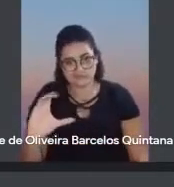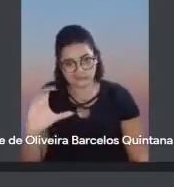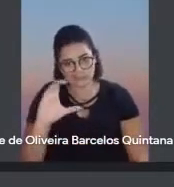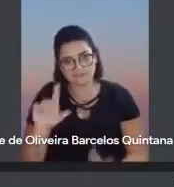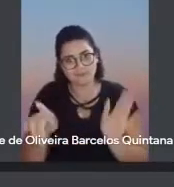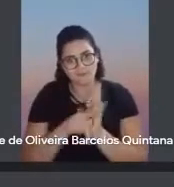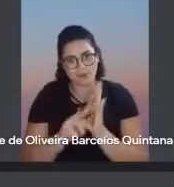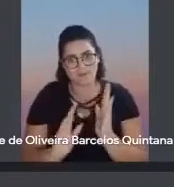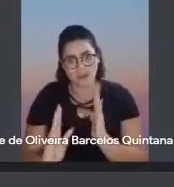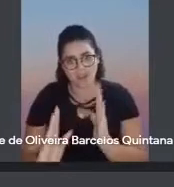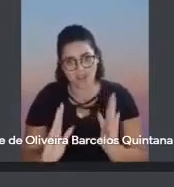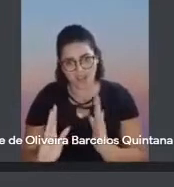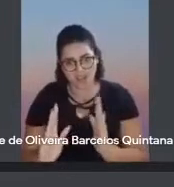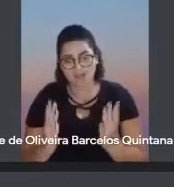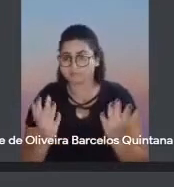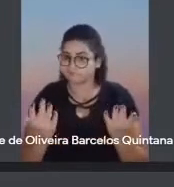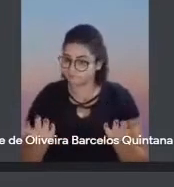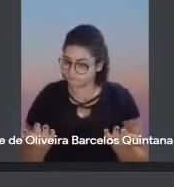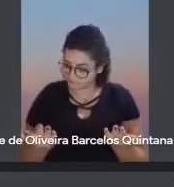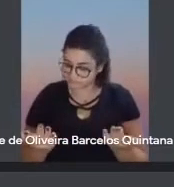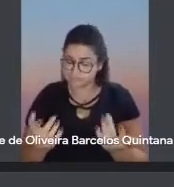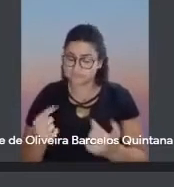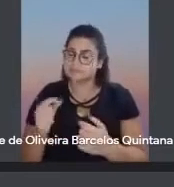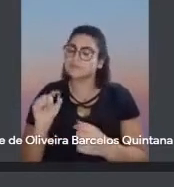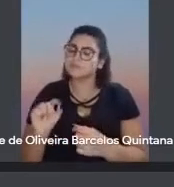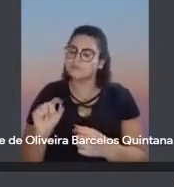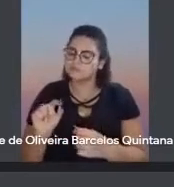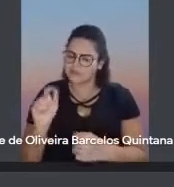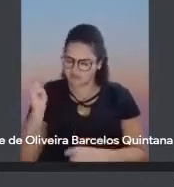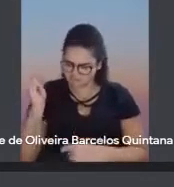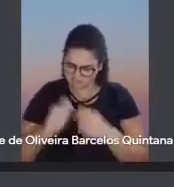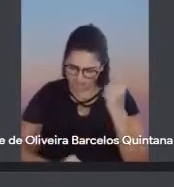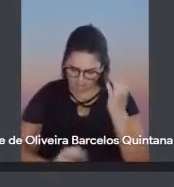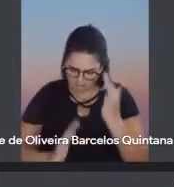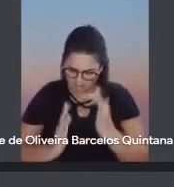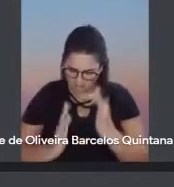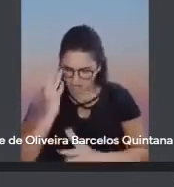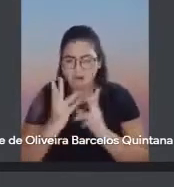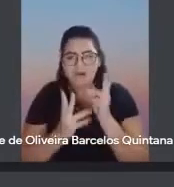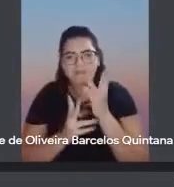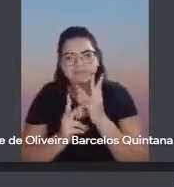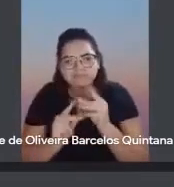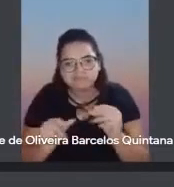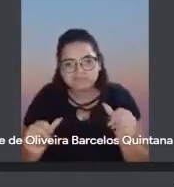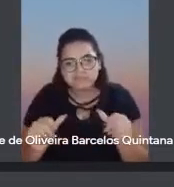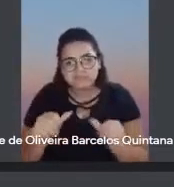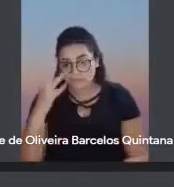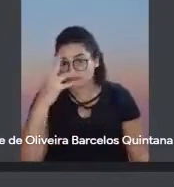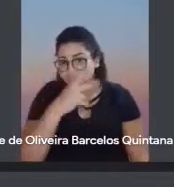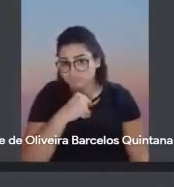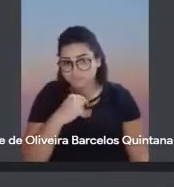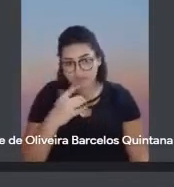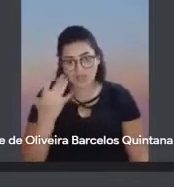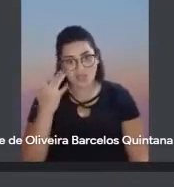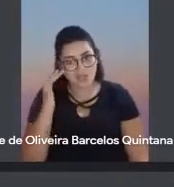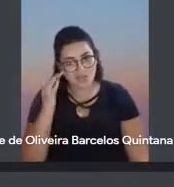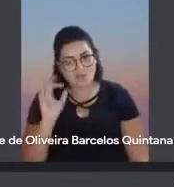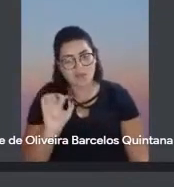né? E, como diz o Gilles Lapuja, ele queima esse próprio, né? Quer dizer, então, eu acho isso muito bonito e eu acho que essa é uma